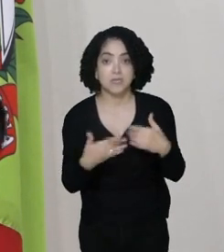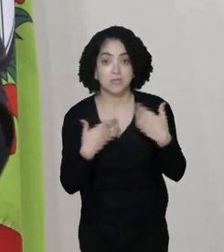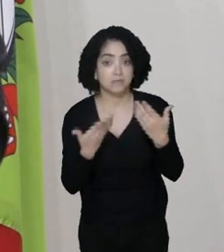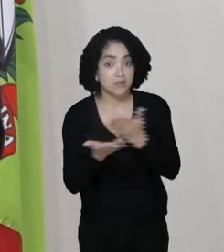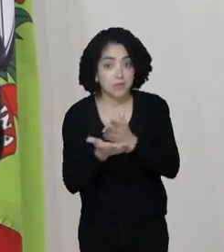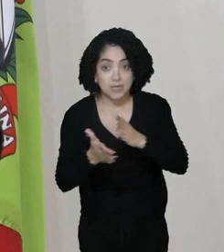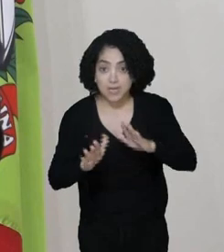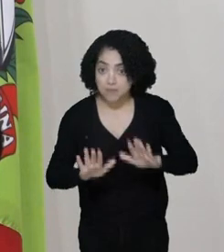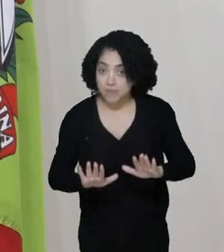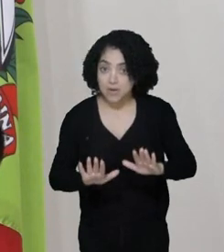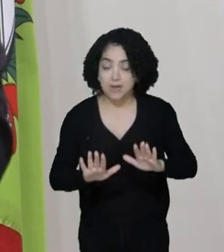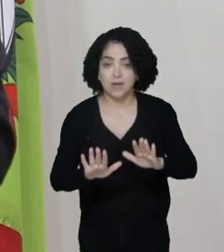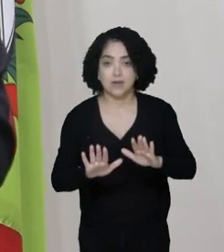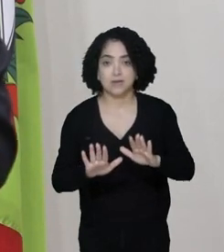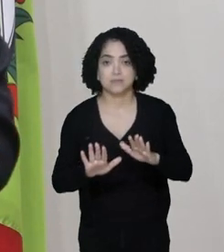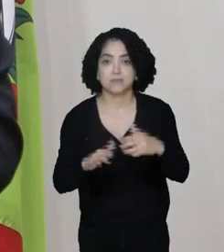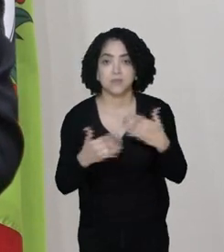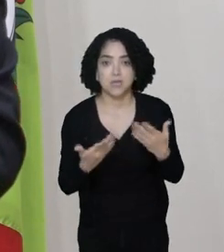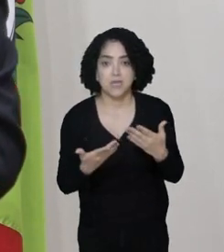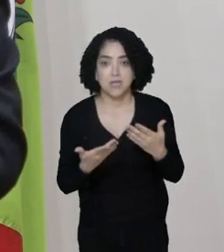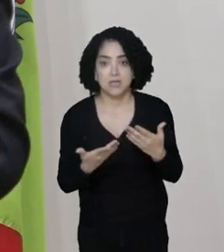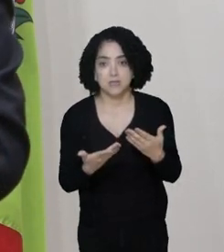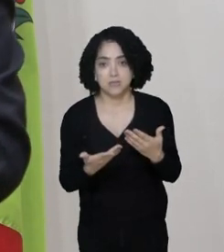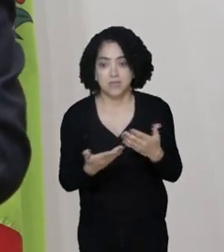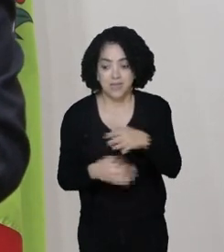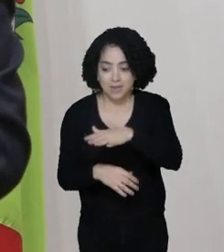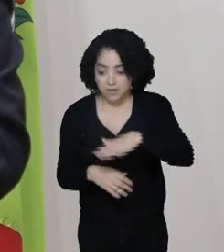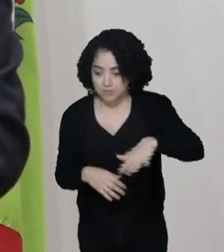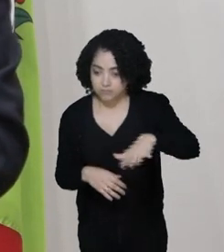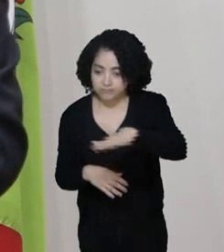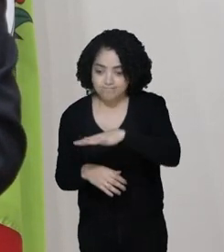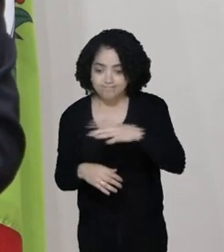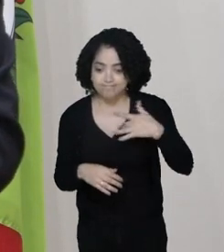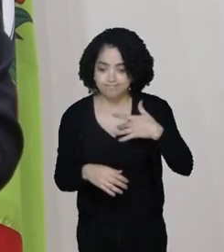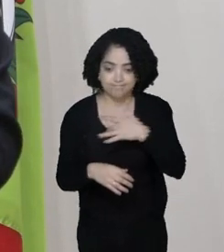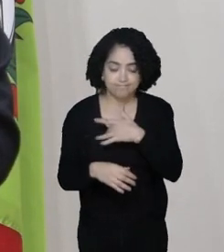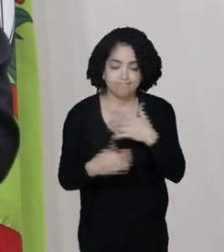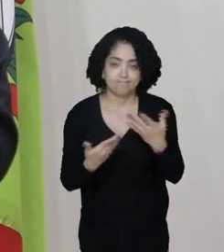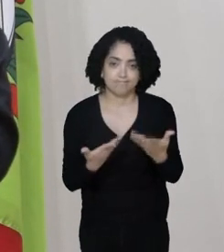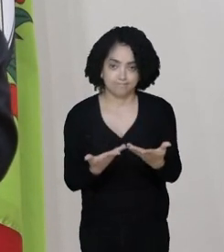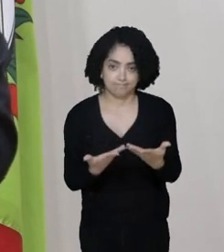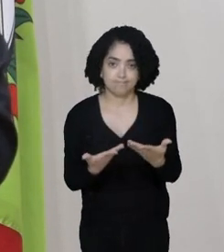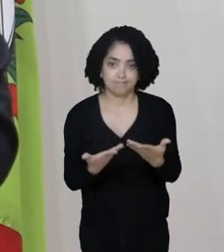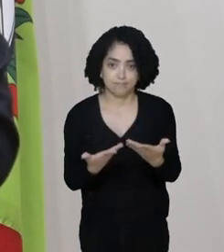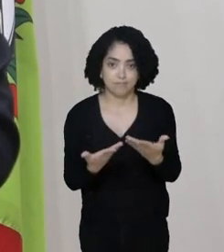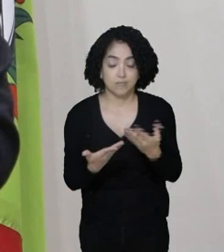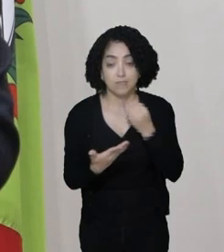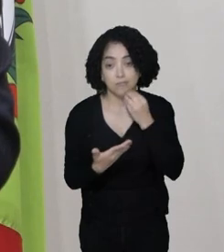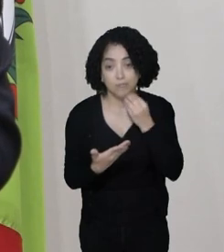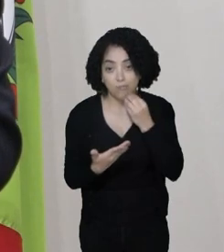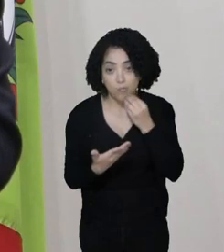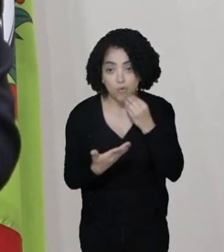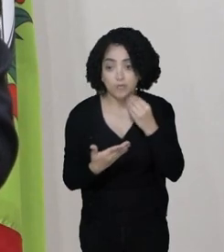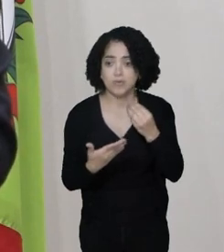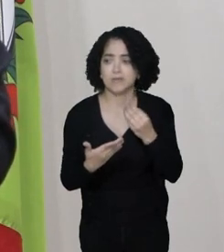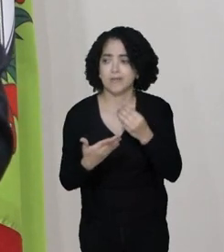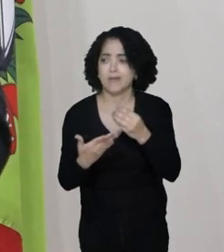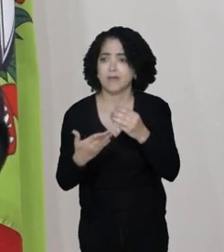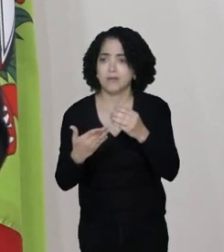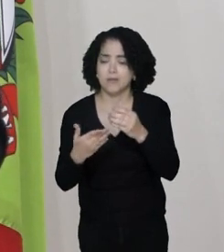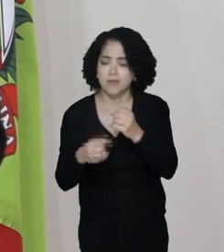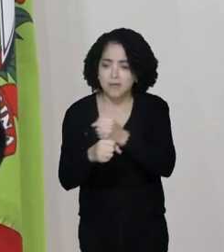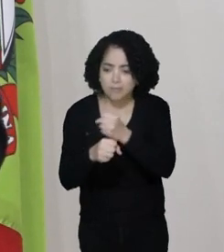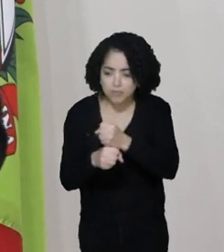com a saúde regionalizada aqui na capital. É óbvio que nós precisamos reformar os hospitais Carmela